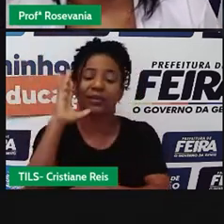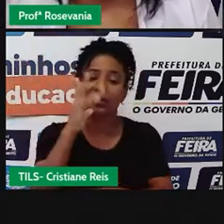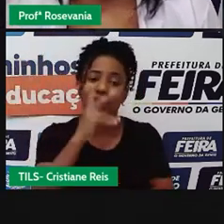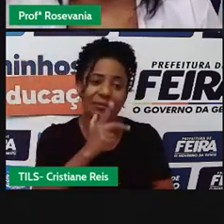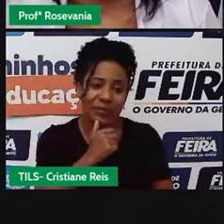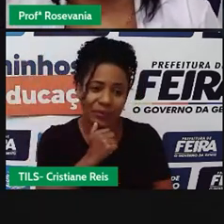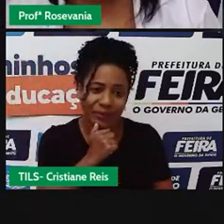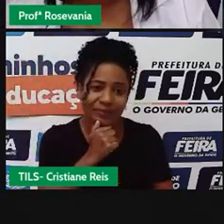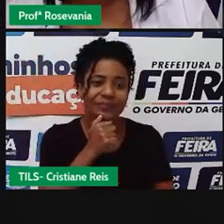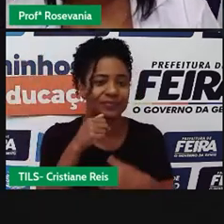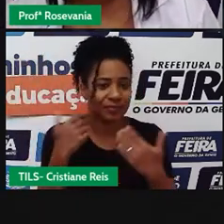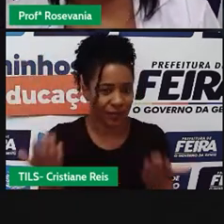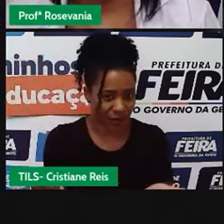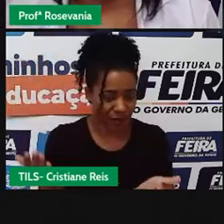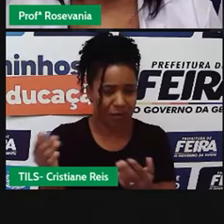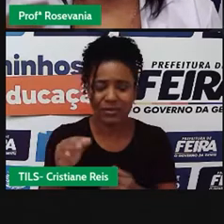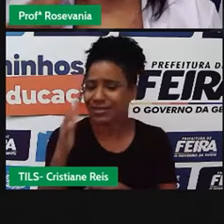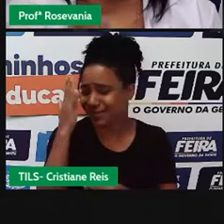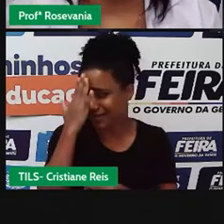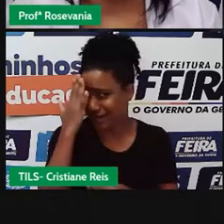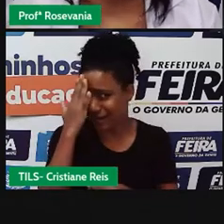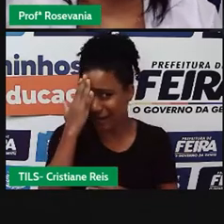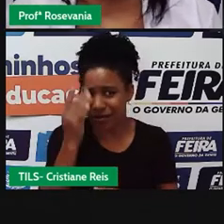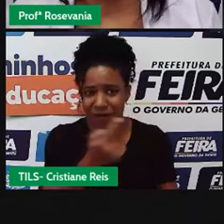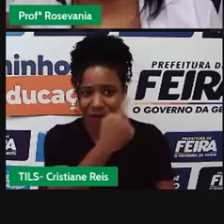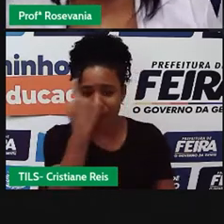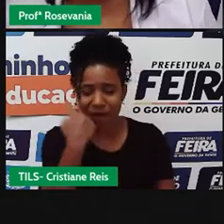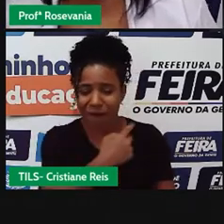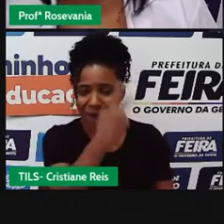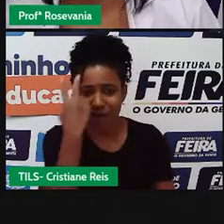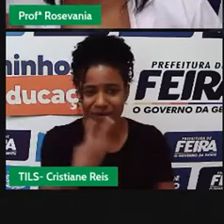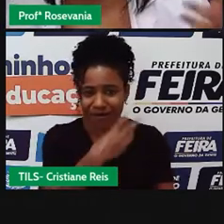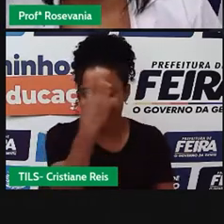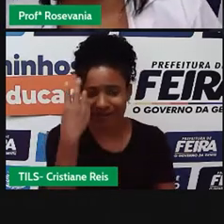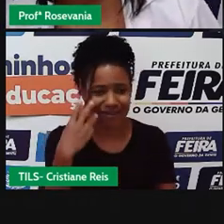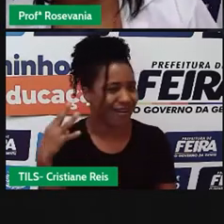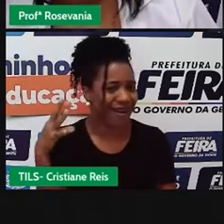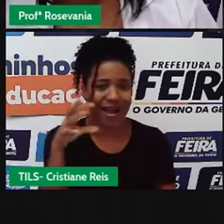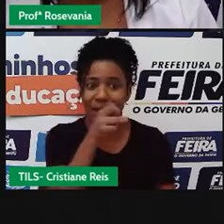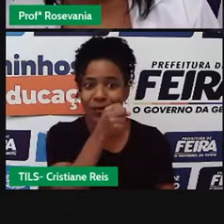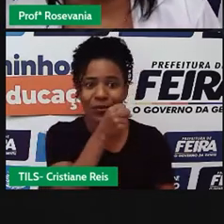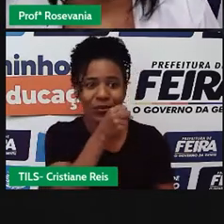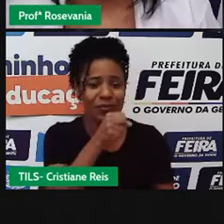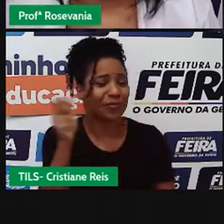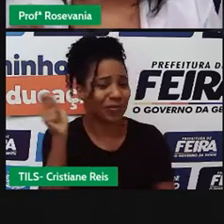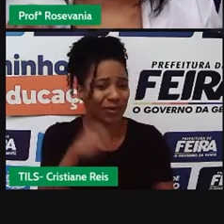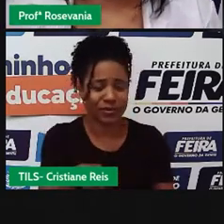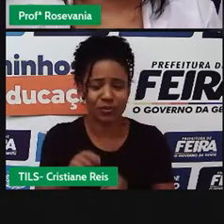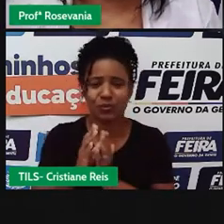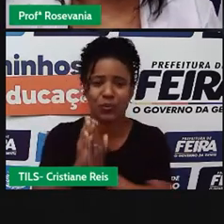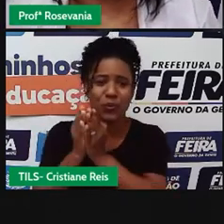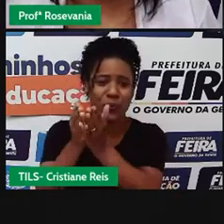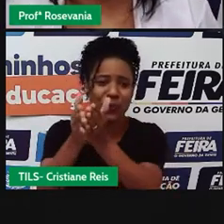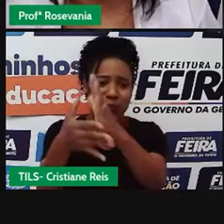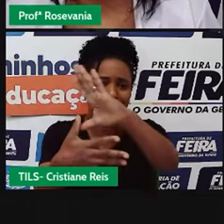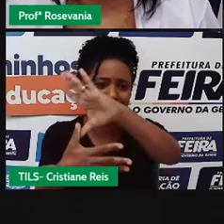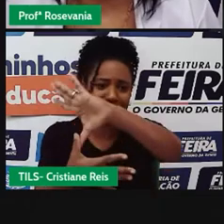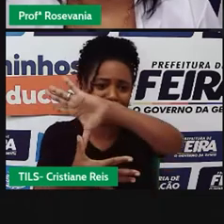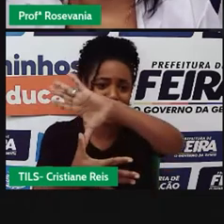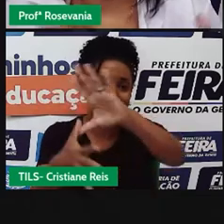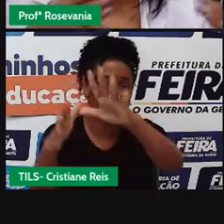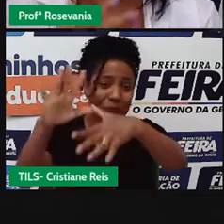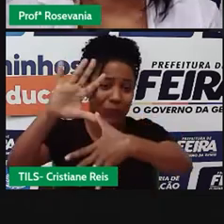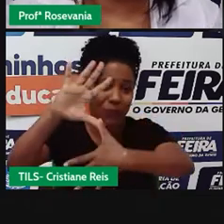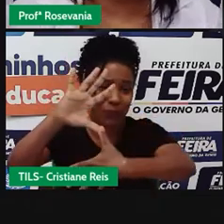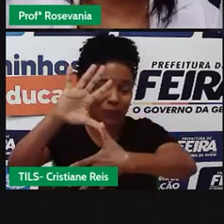oceanos em algumas poucas horas, a gente vai de uma região a outra também, em algumas poucas horas, de uma cidade a